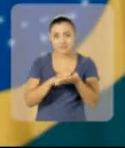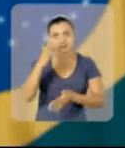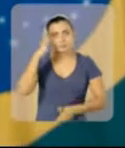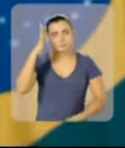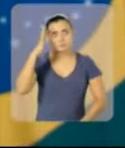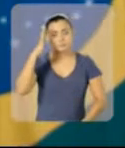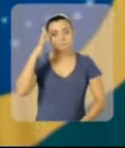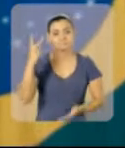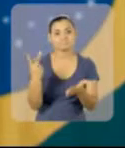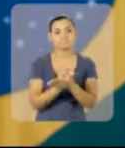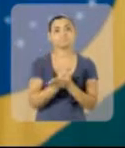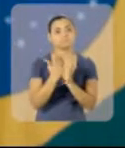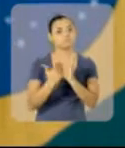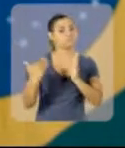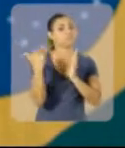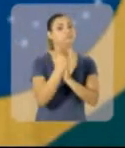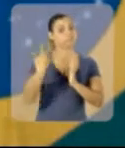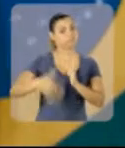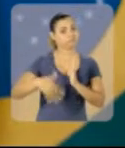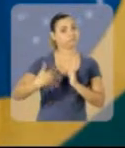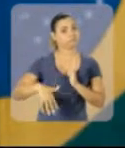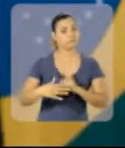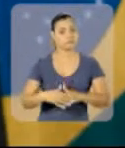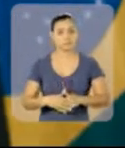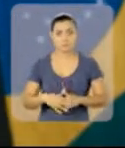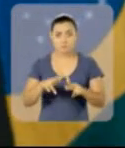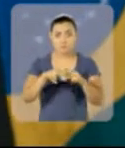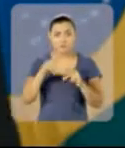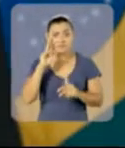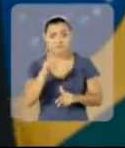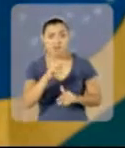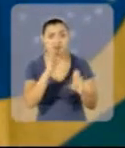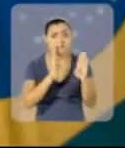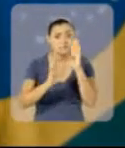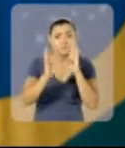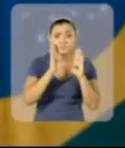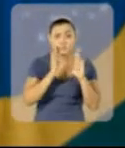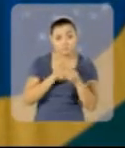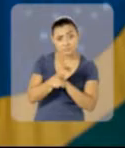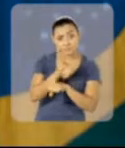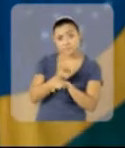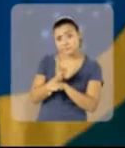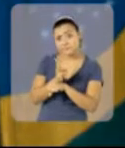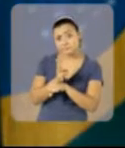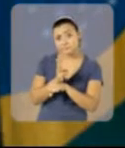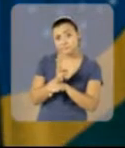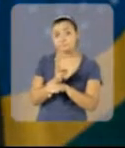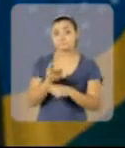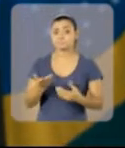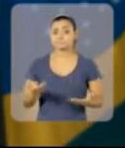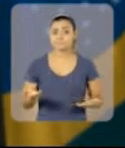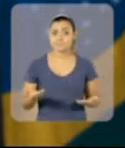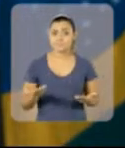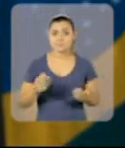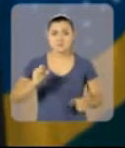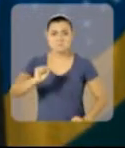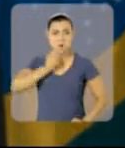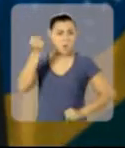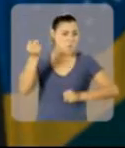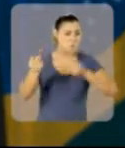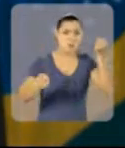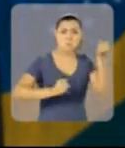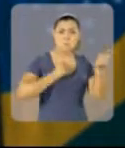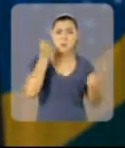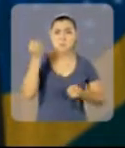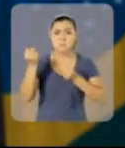a chance de fazer besteira aumenta. É só olhar o Facebook, o WhatsApp. É muito